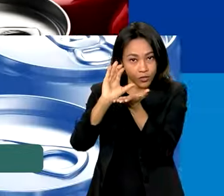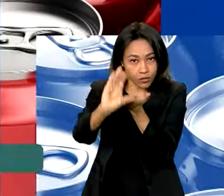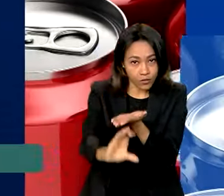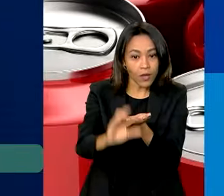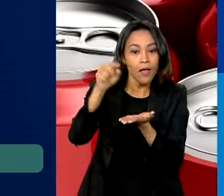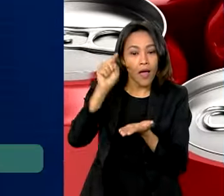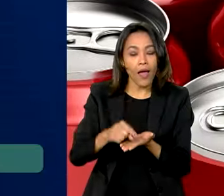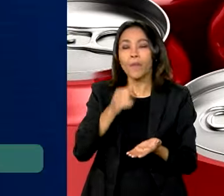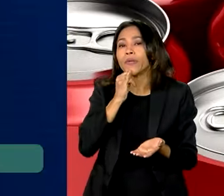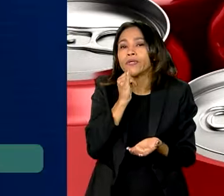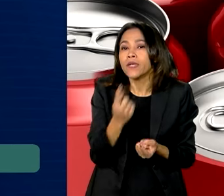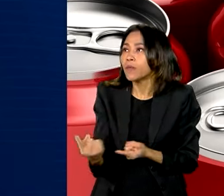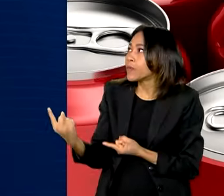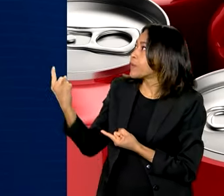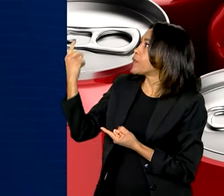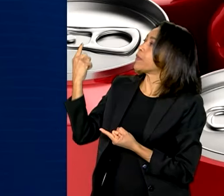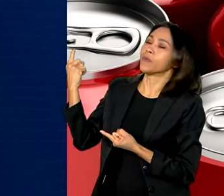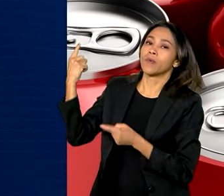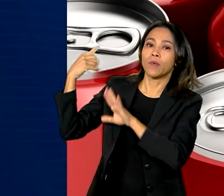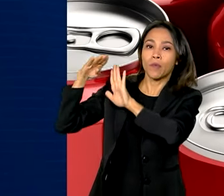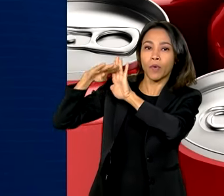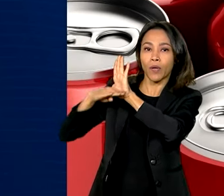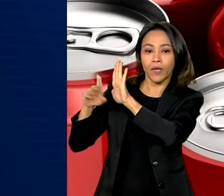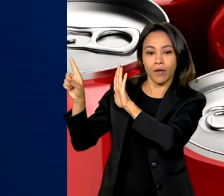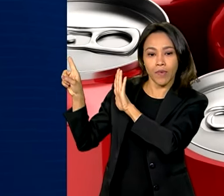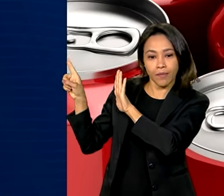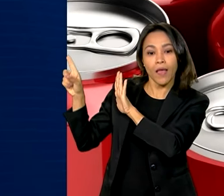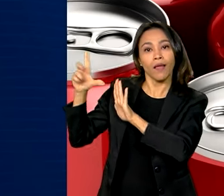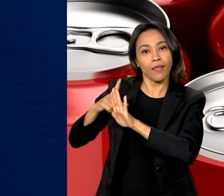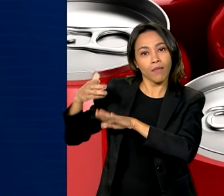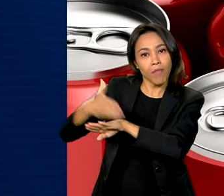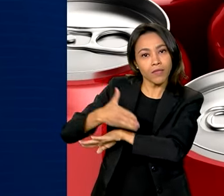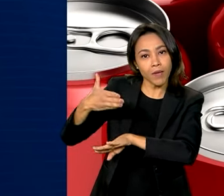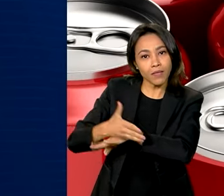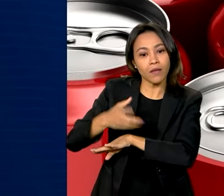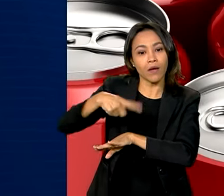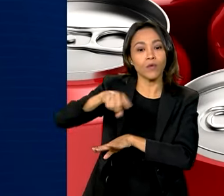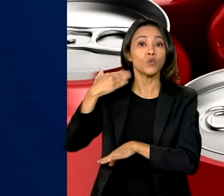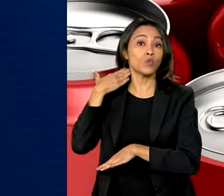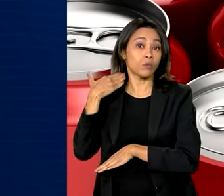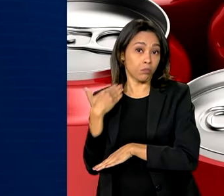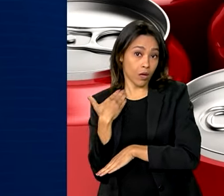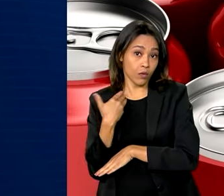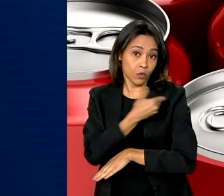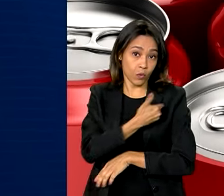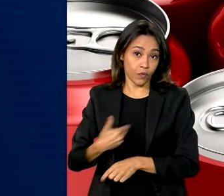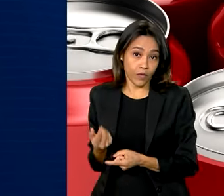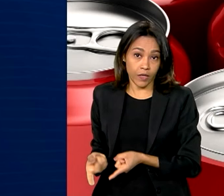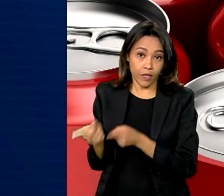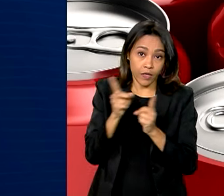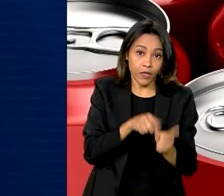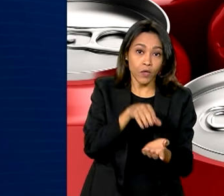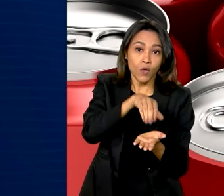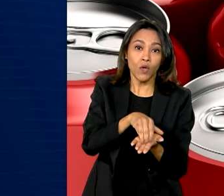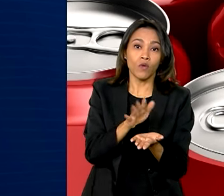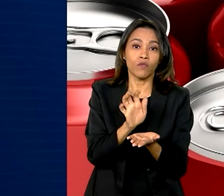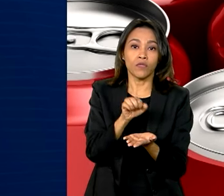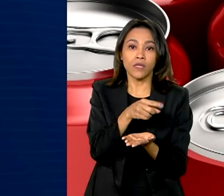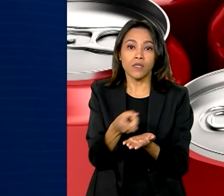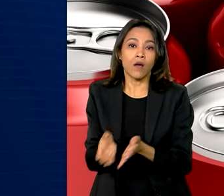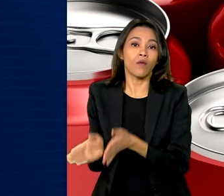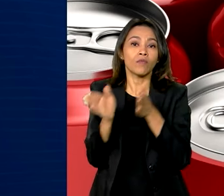iniciativas como o Novo Cataforte, que conta com a participação de bancos públicos, fundações, ministérios e